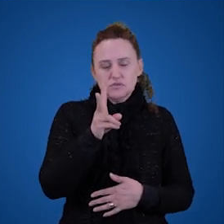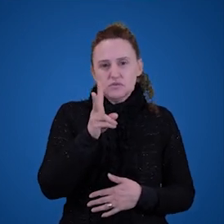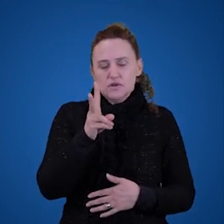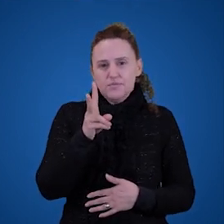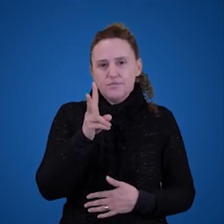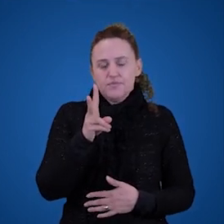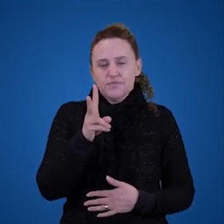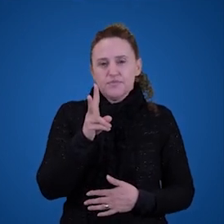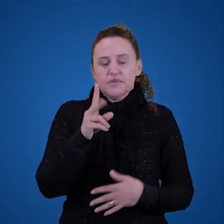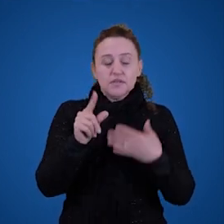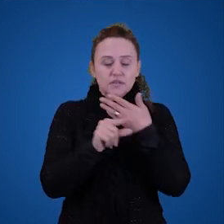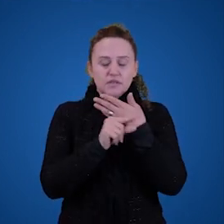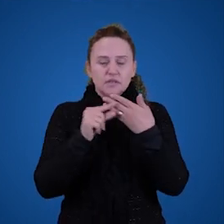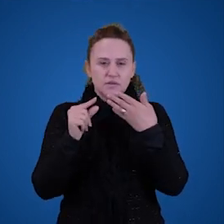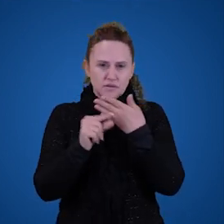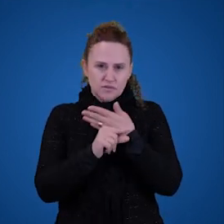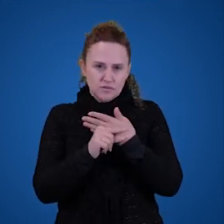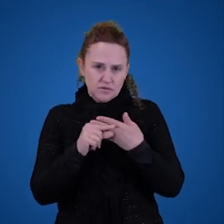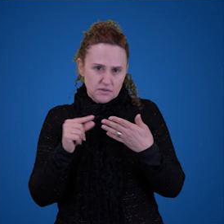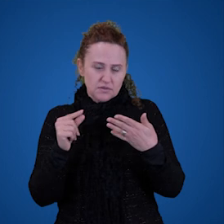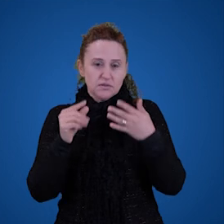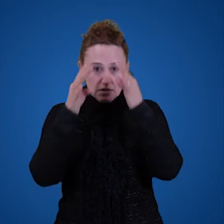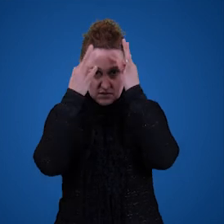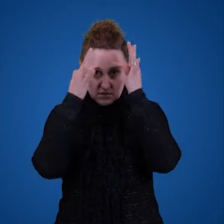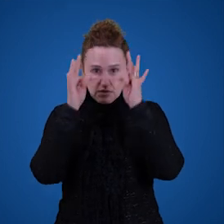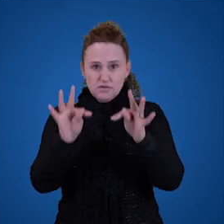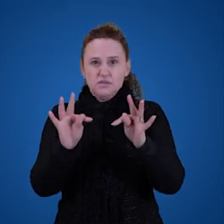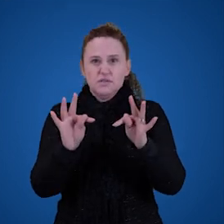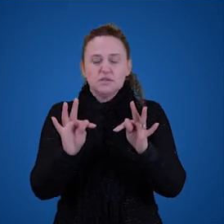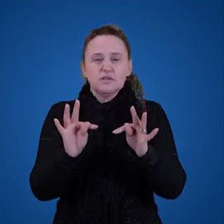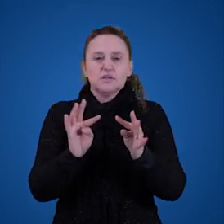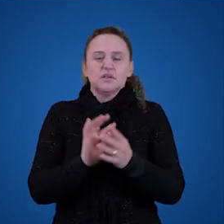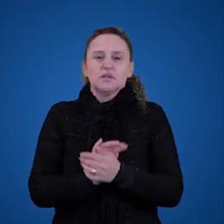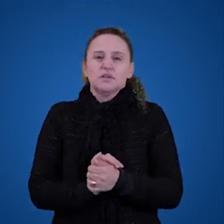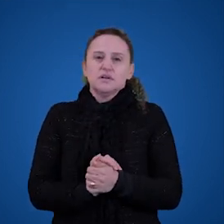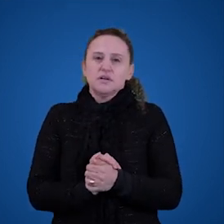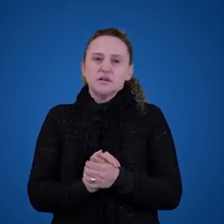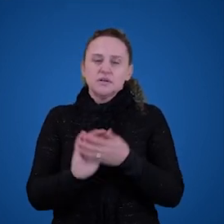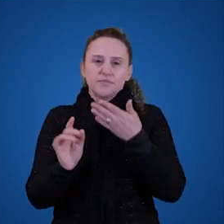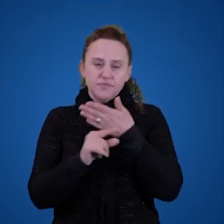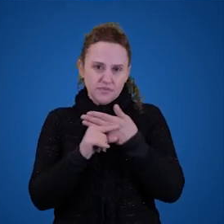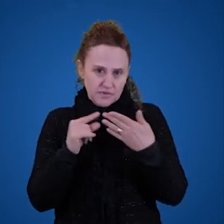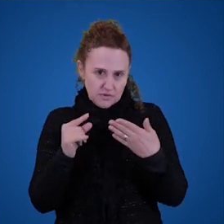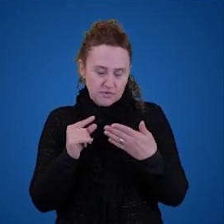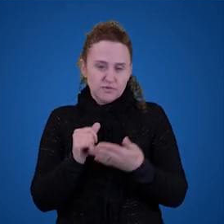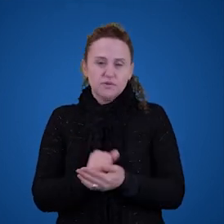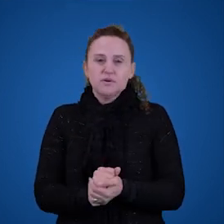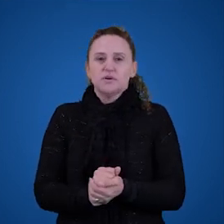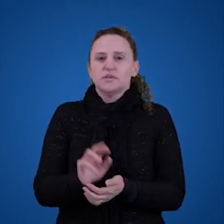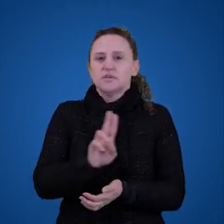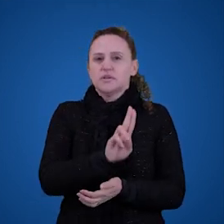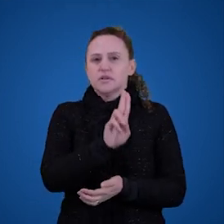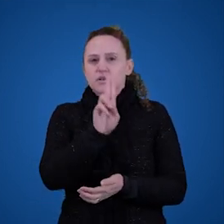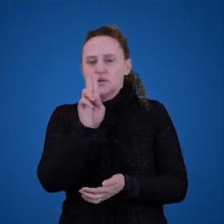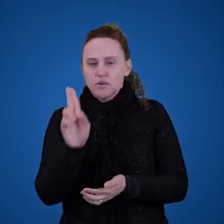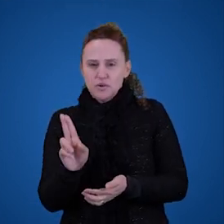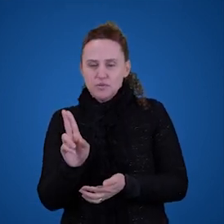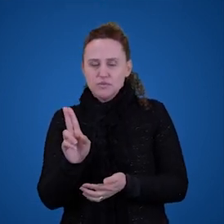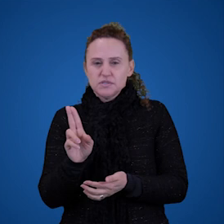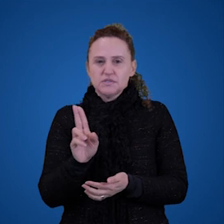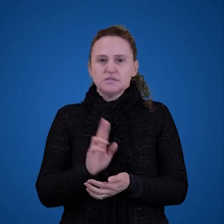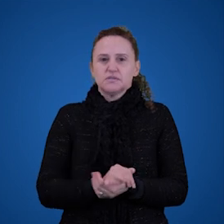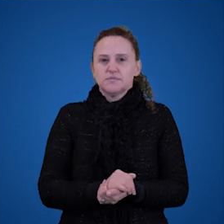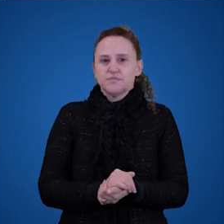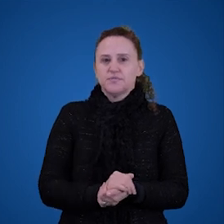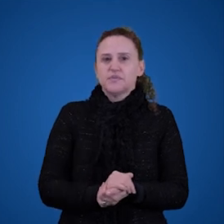e já adianto uma coisa Russell não acreditava que descrições definidas em nomes próprios são de fato